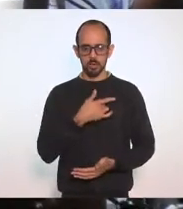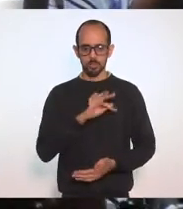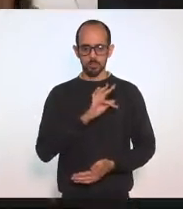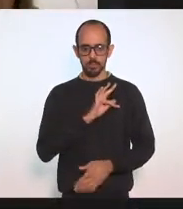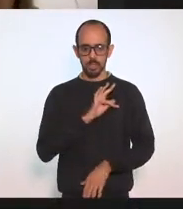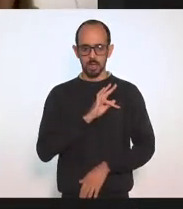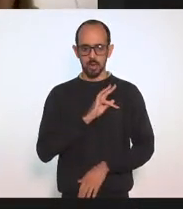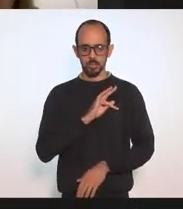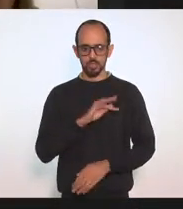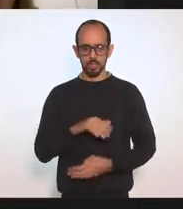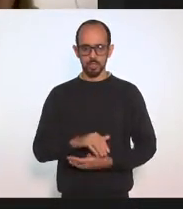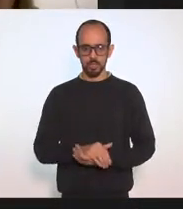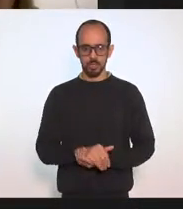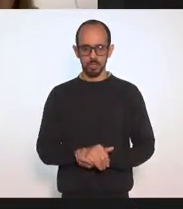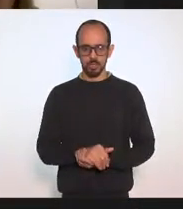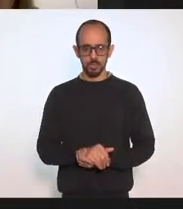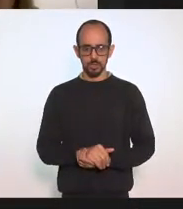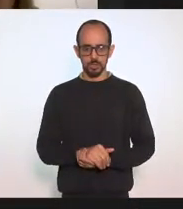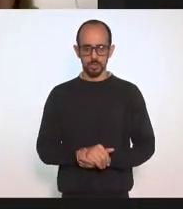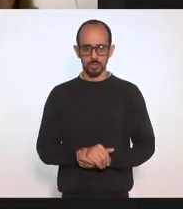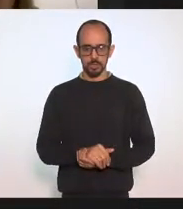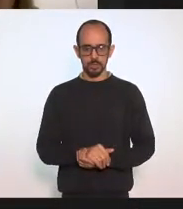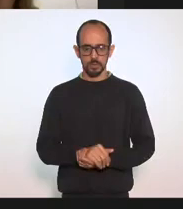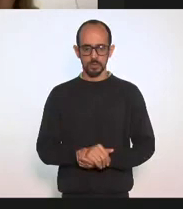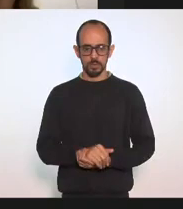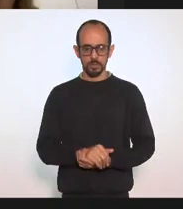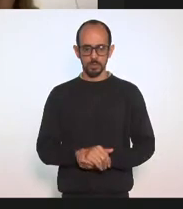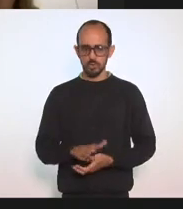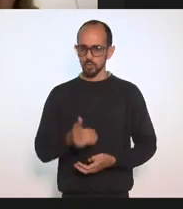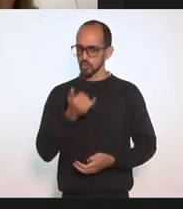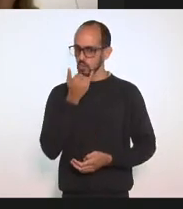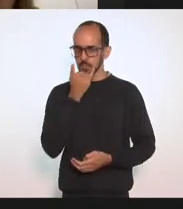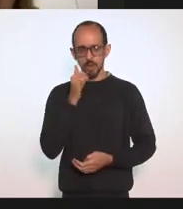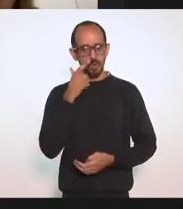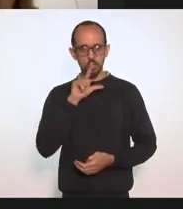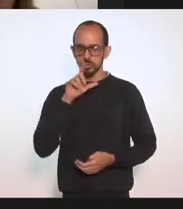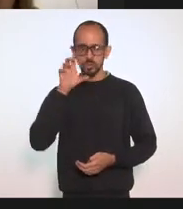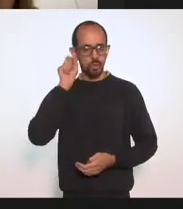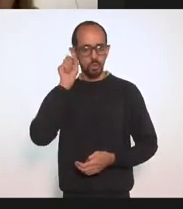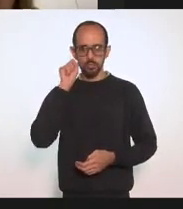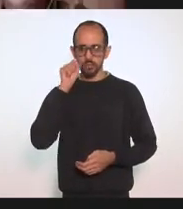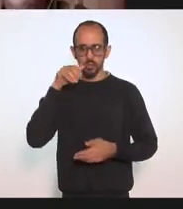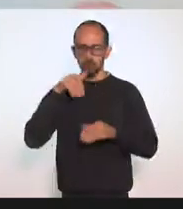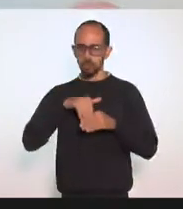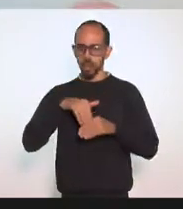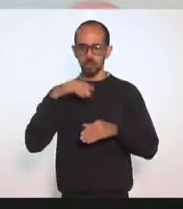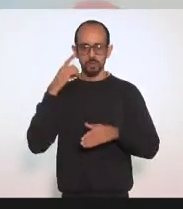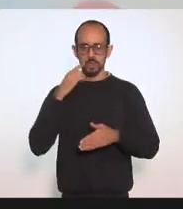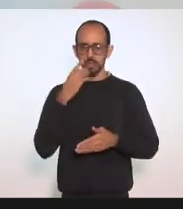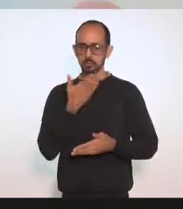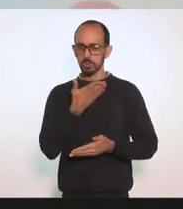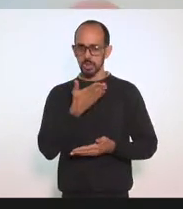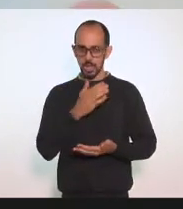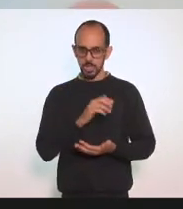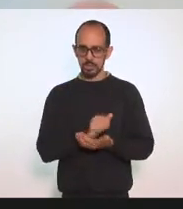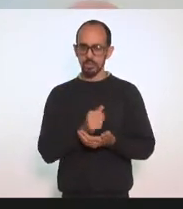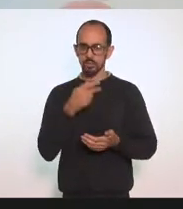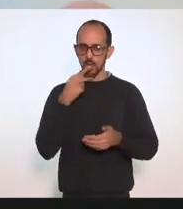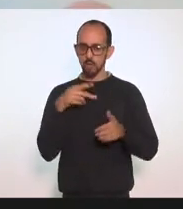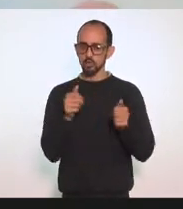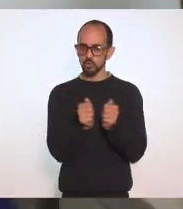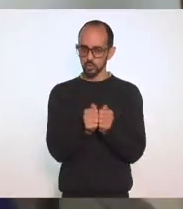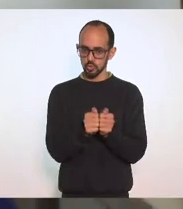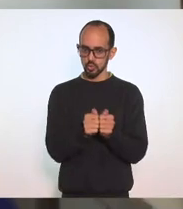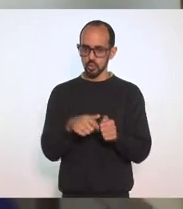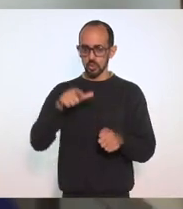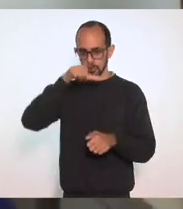Rocha. Presidente. ser advogado. Deputado Luiz. Eu queria sugerir ao deputado Márcio Pacheco,